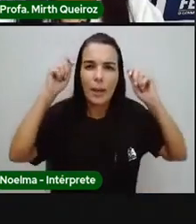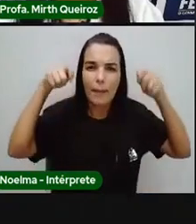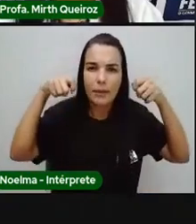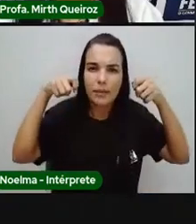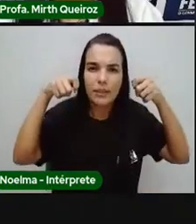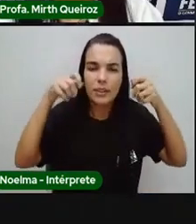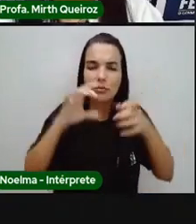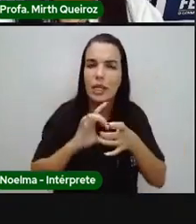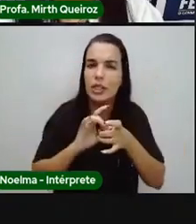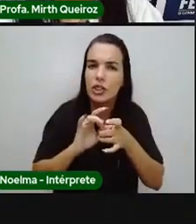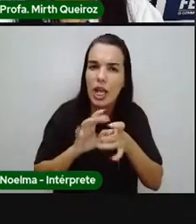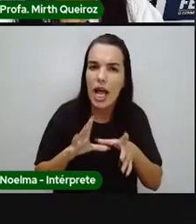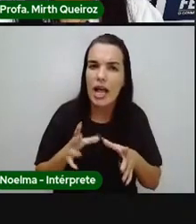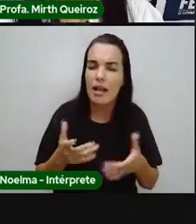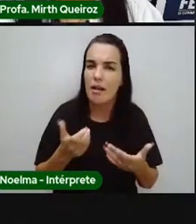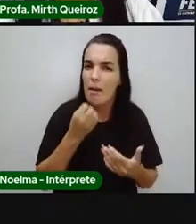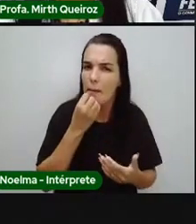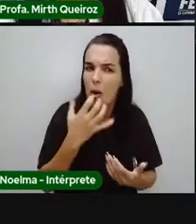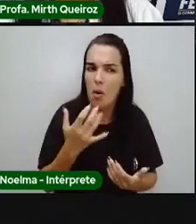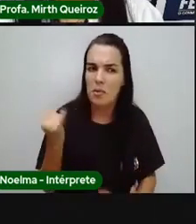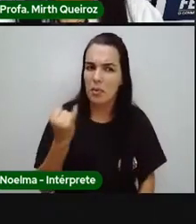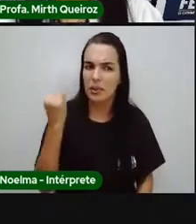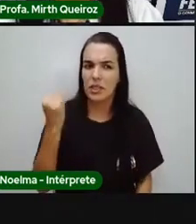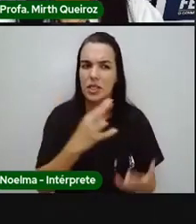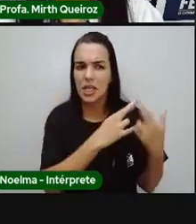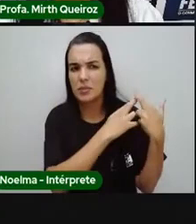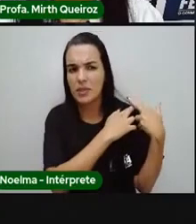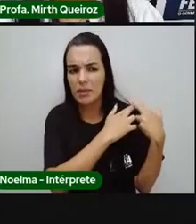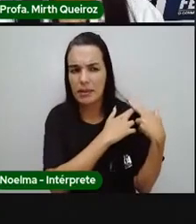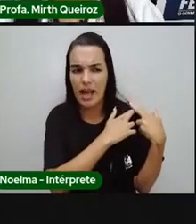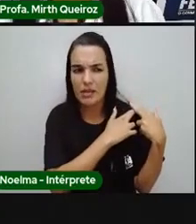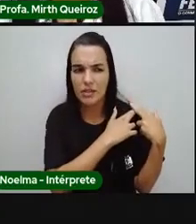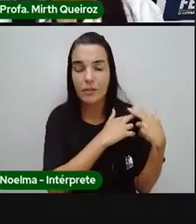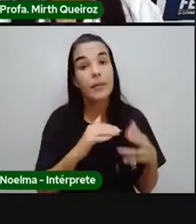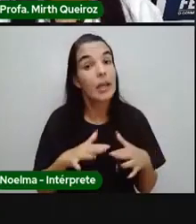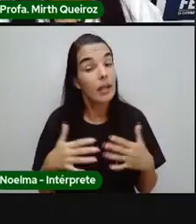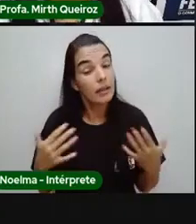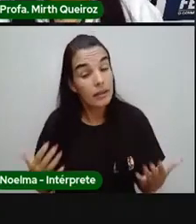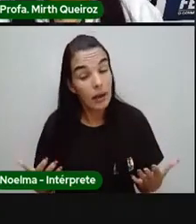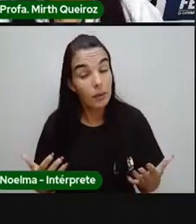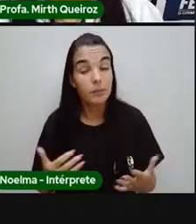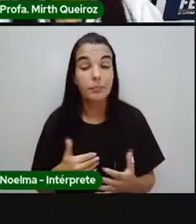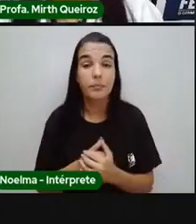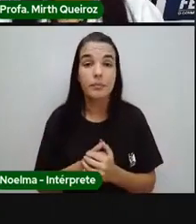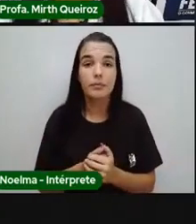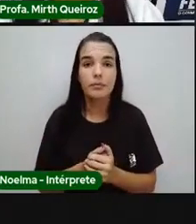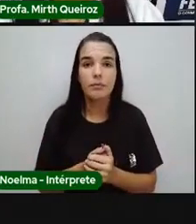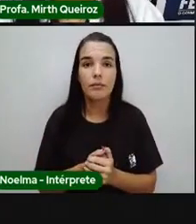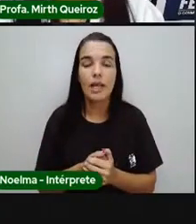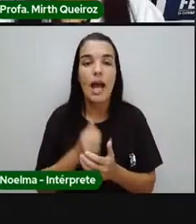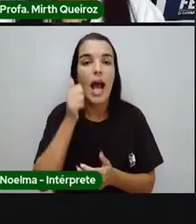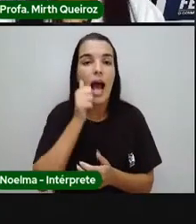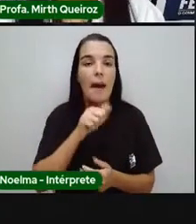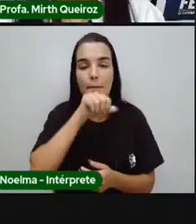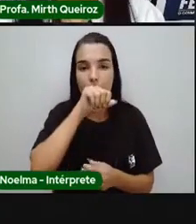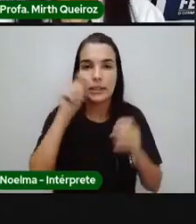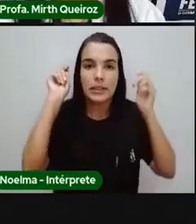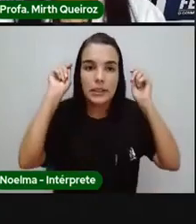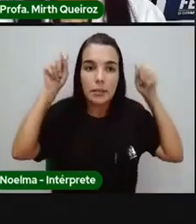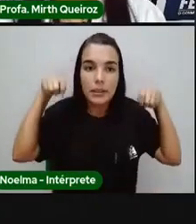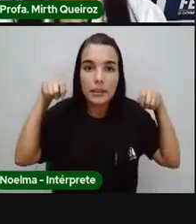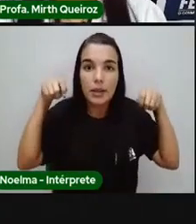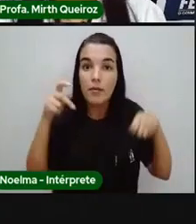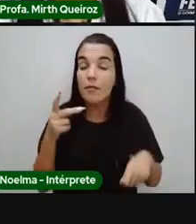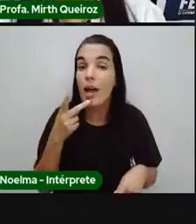atravessar uma floresta sozinha? O que vocês acham? E mais, a mãe da Chapeuzinho Vermelho